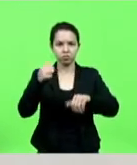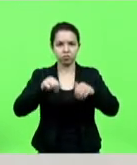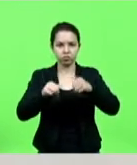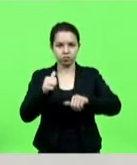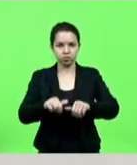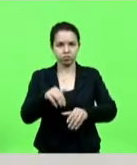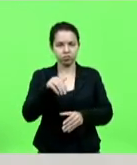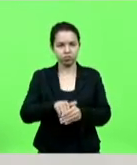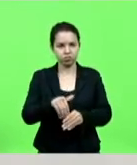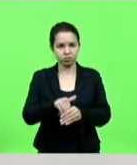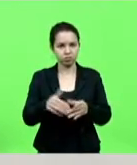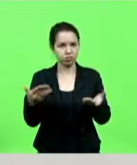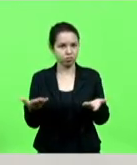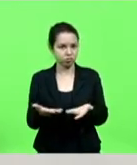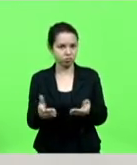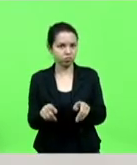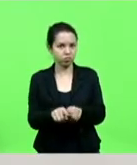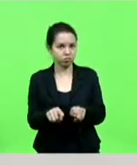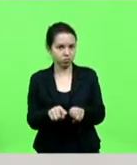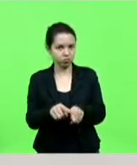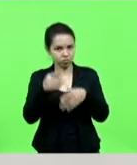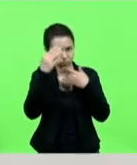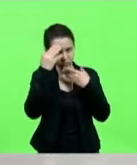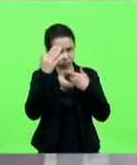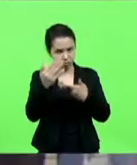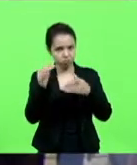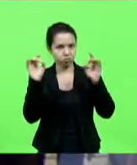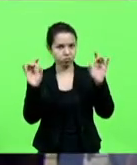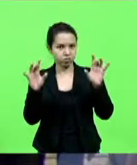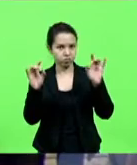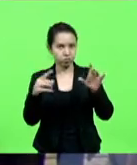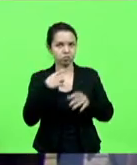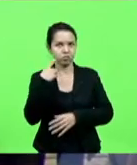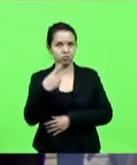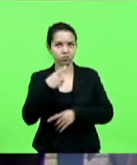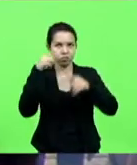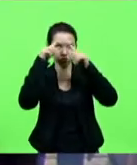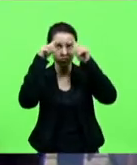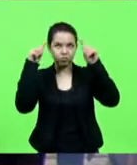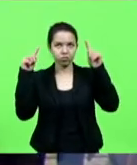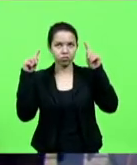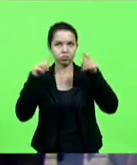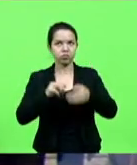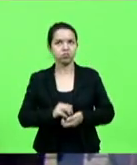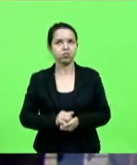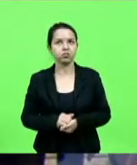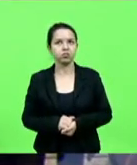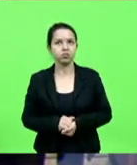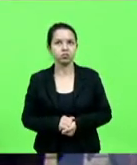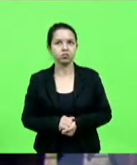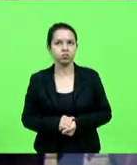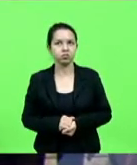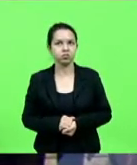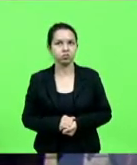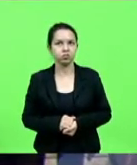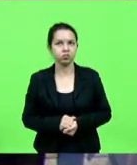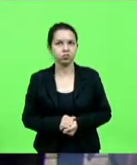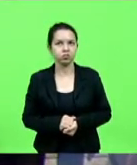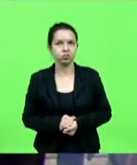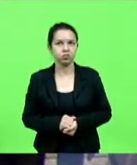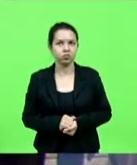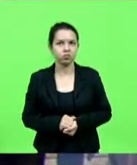hoje, e também um agradecimento especial ao deputado Sareta, que fez a Comissão de Saúde